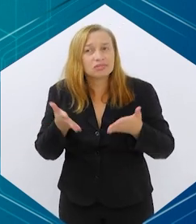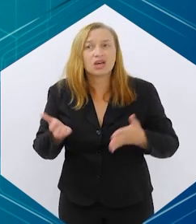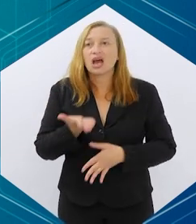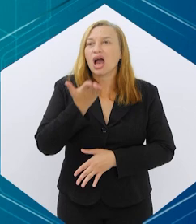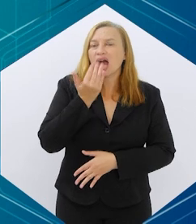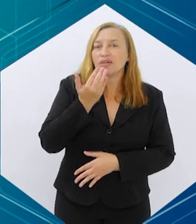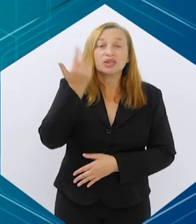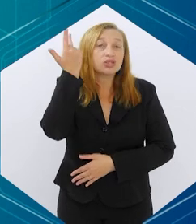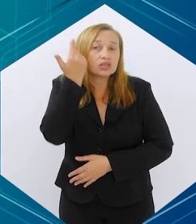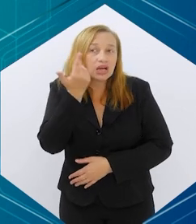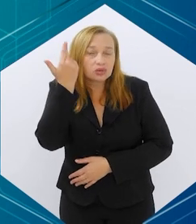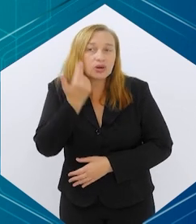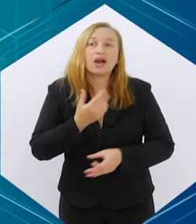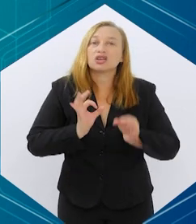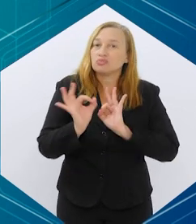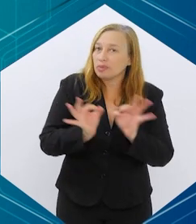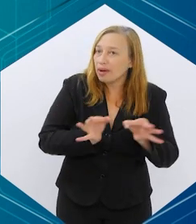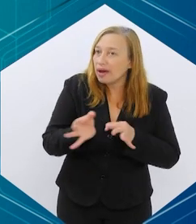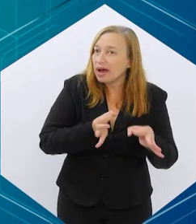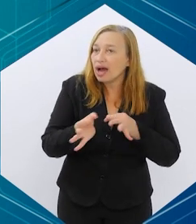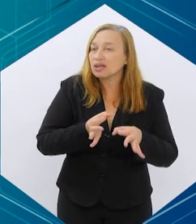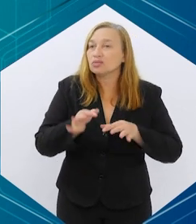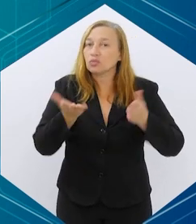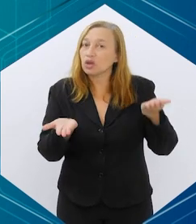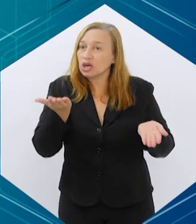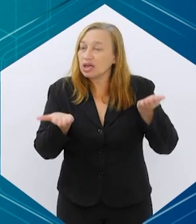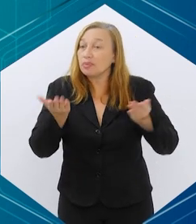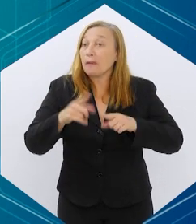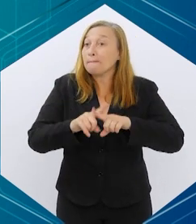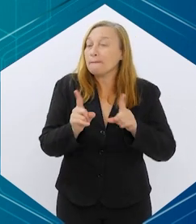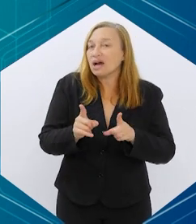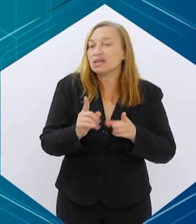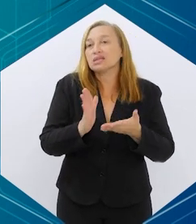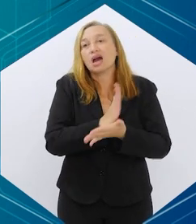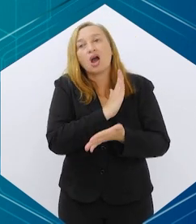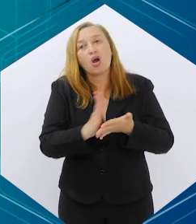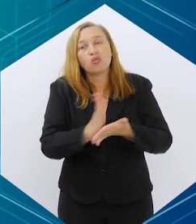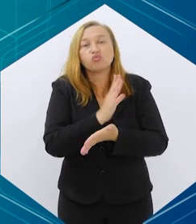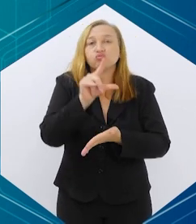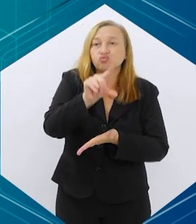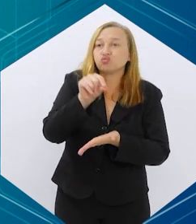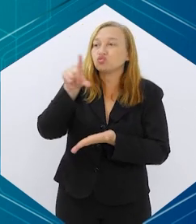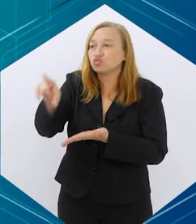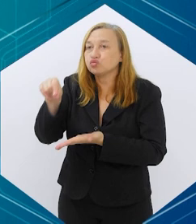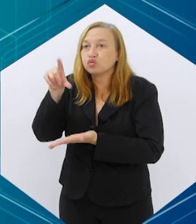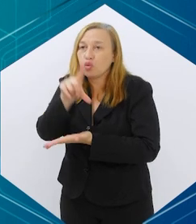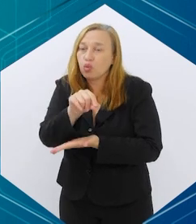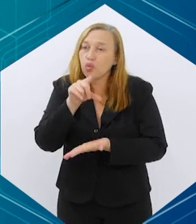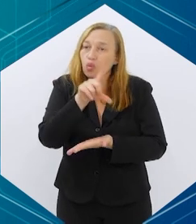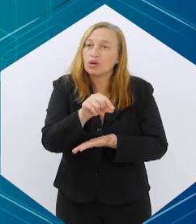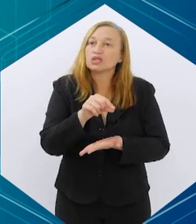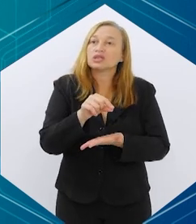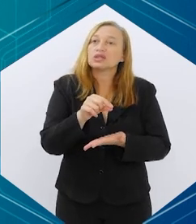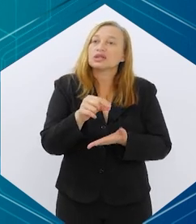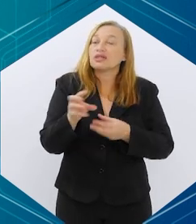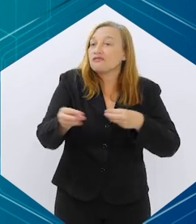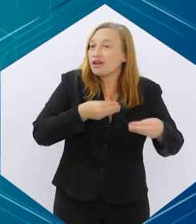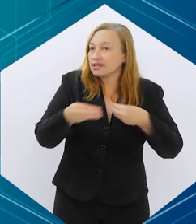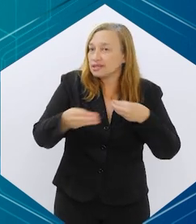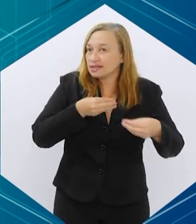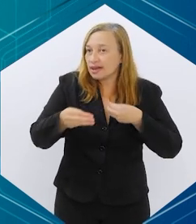criar alimentos naturais, preparados, né? Com equilíbrio, mas algumas opções trazem essa